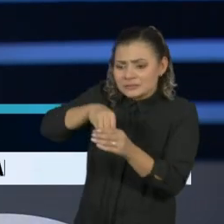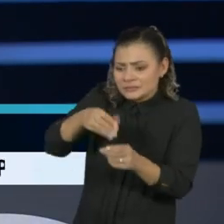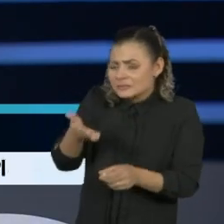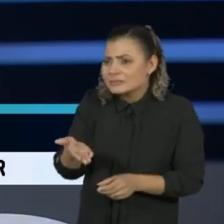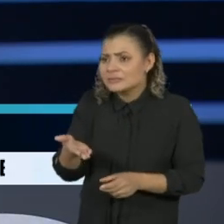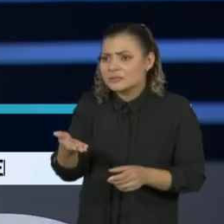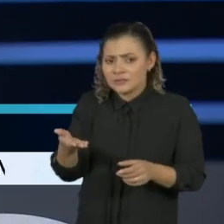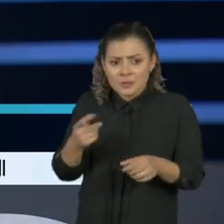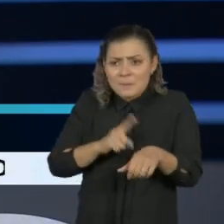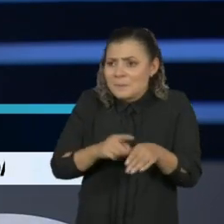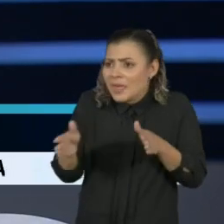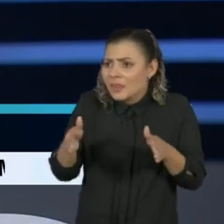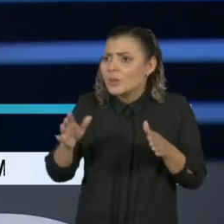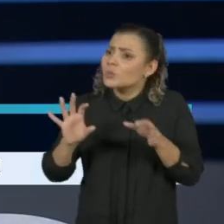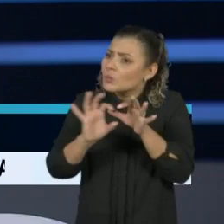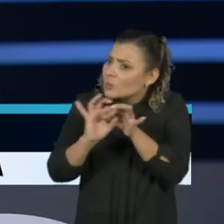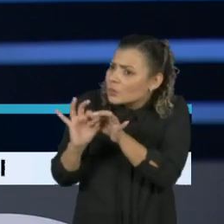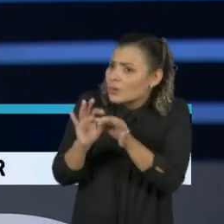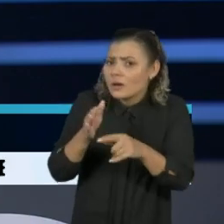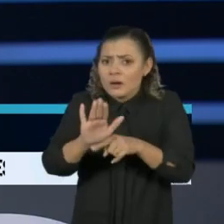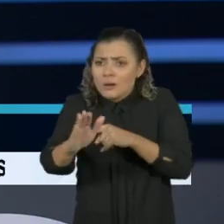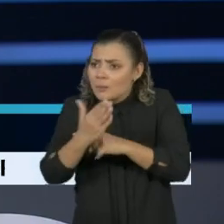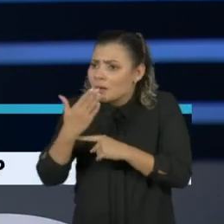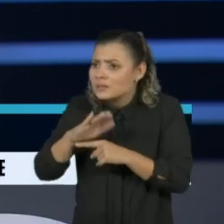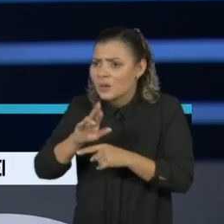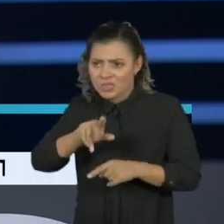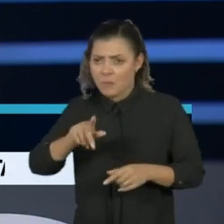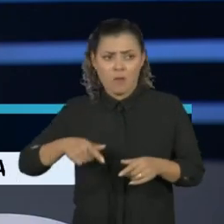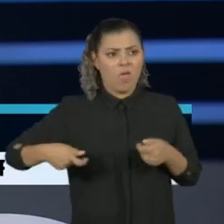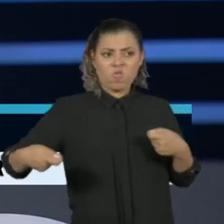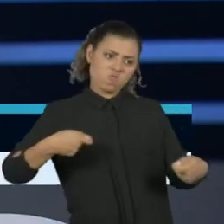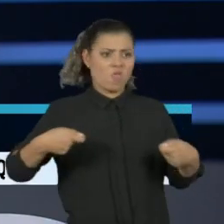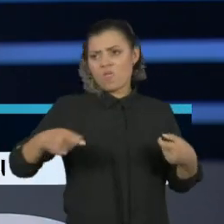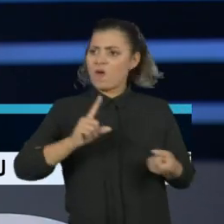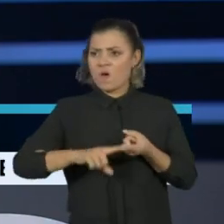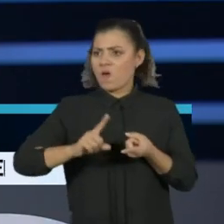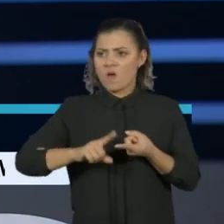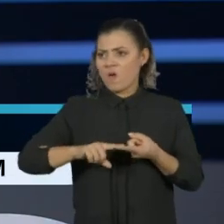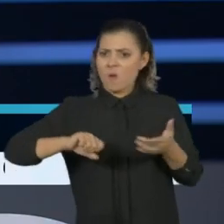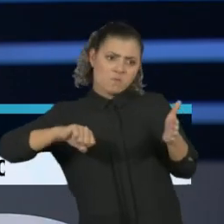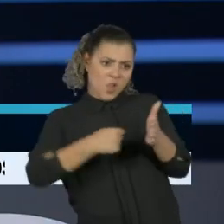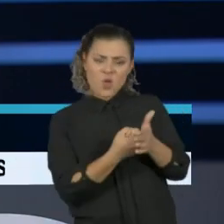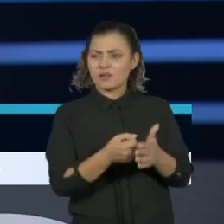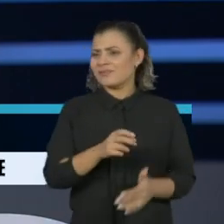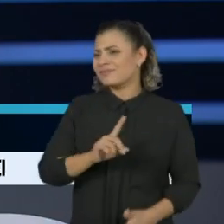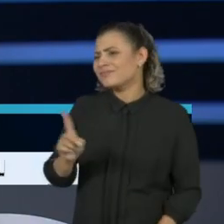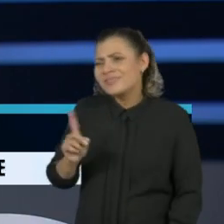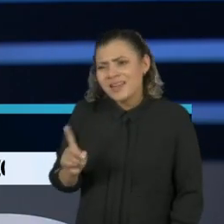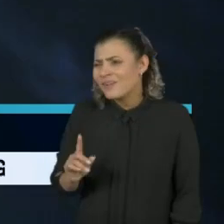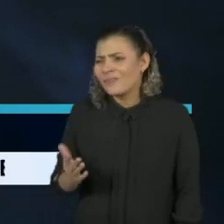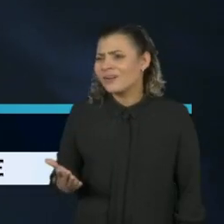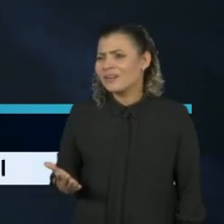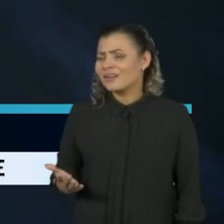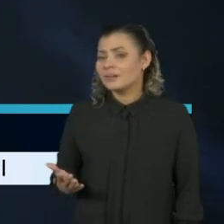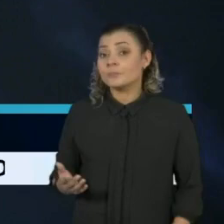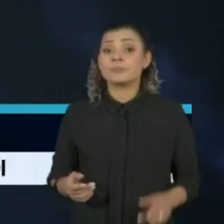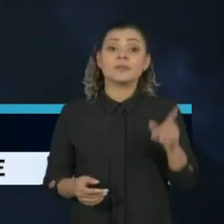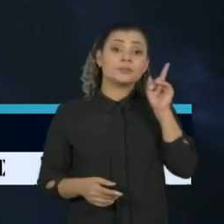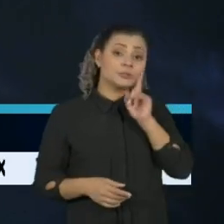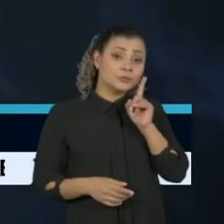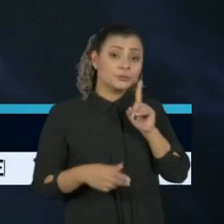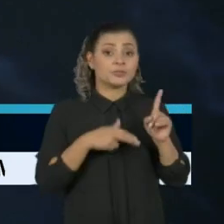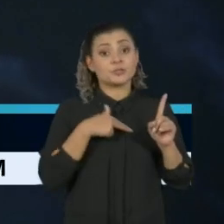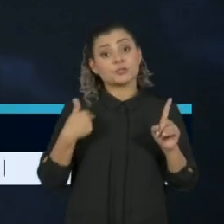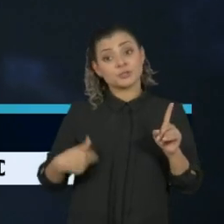a hora é uma hora de cooperação e não uma hora de conflito, de divisão. Tem os Estados Unidos e China